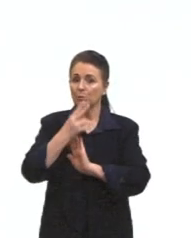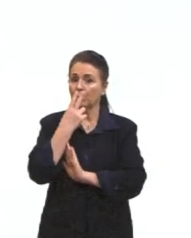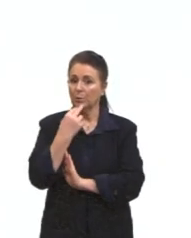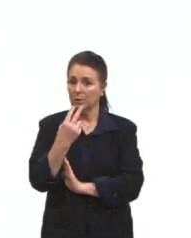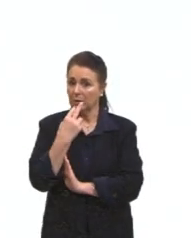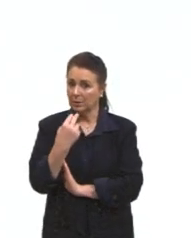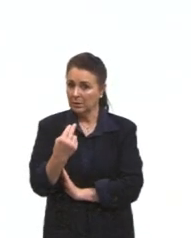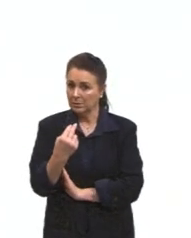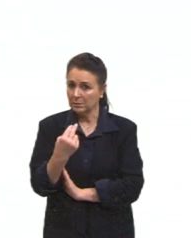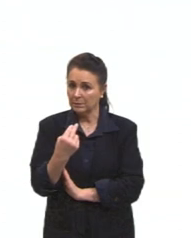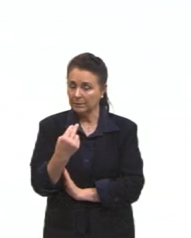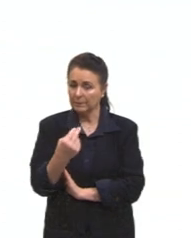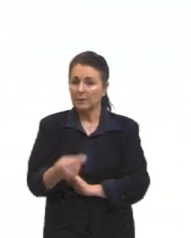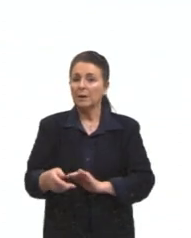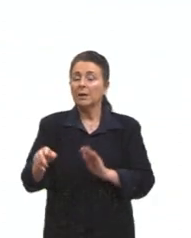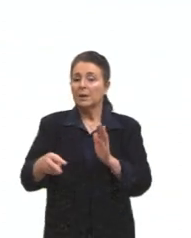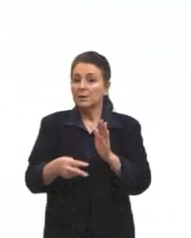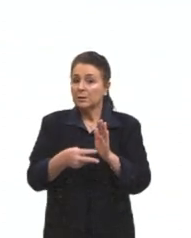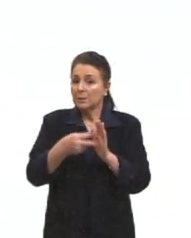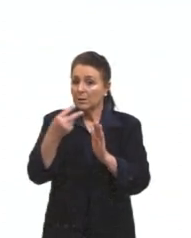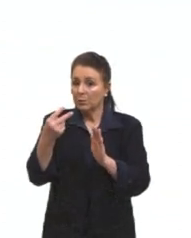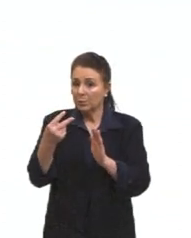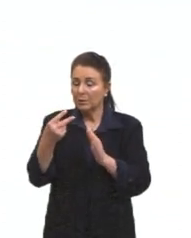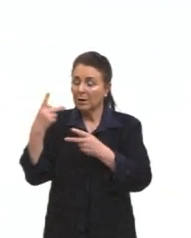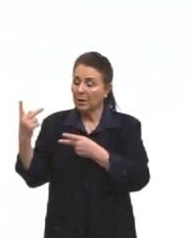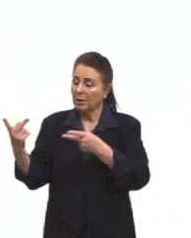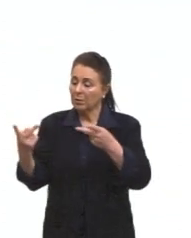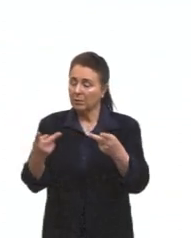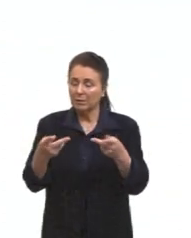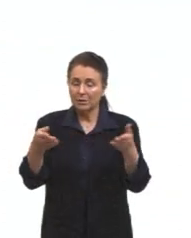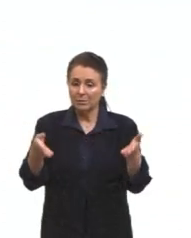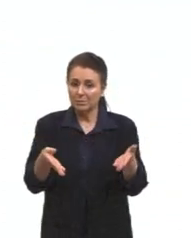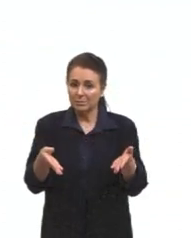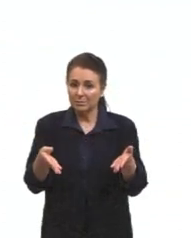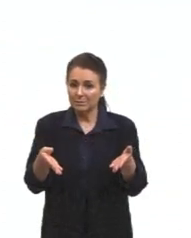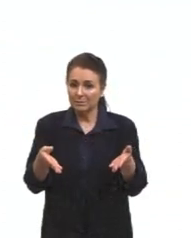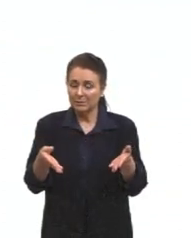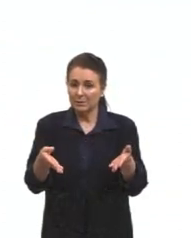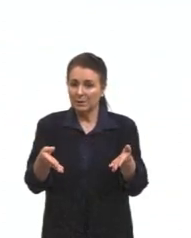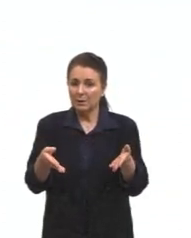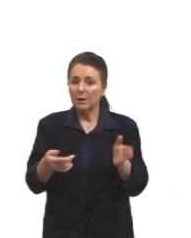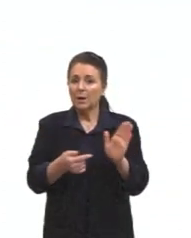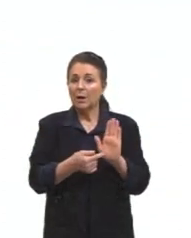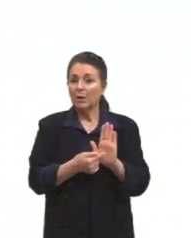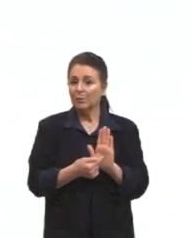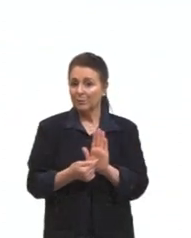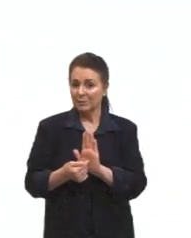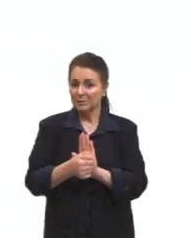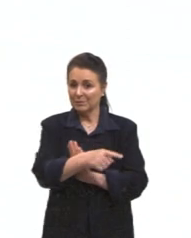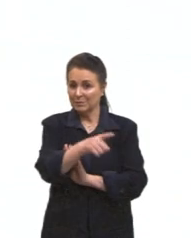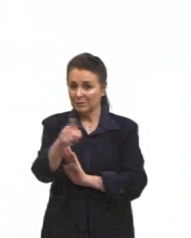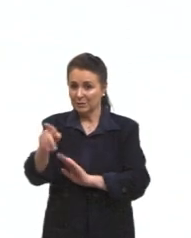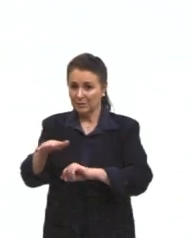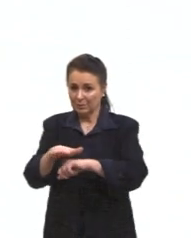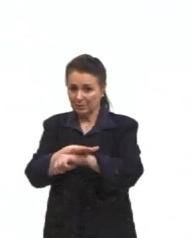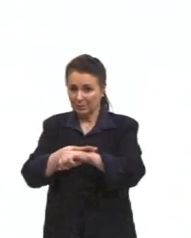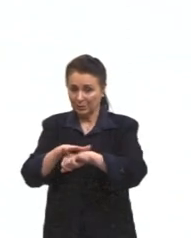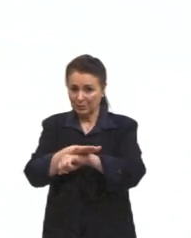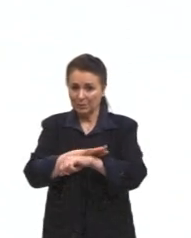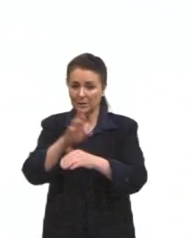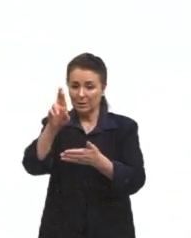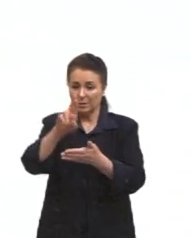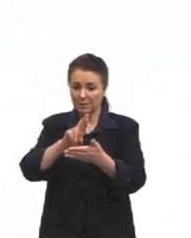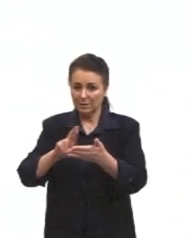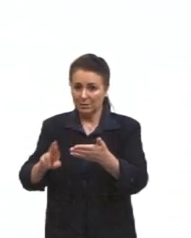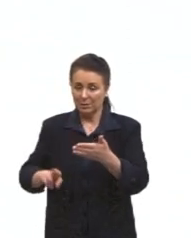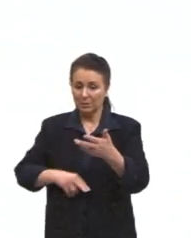E a segunda surpresa é a minha convidada de hoje. Eu trouxe para conversar um pouquinho com a gente sobre as redações do